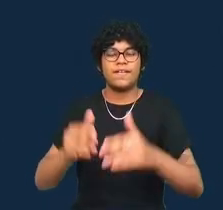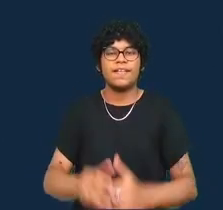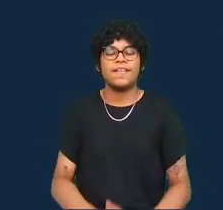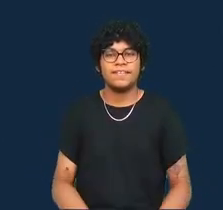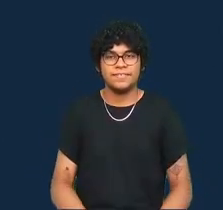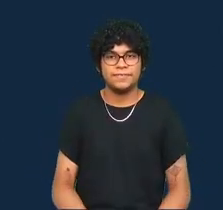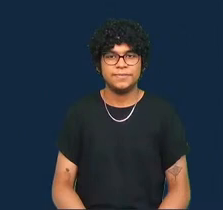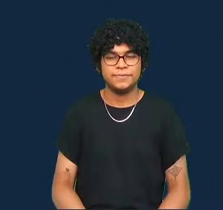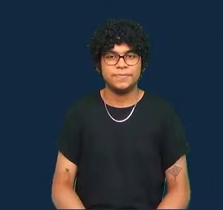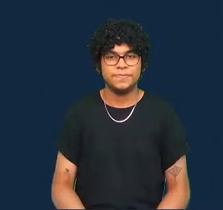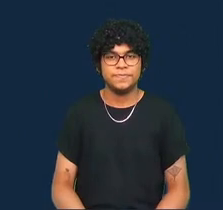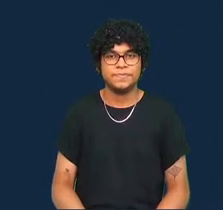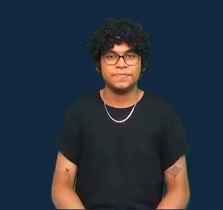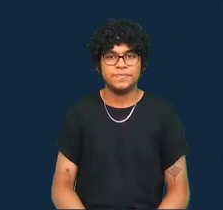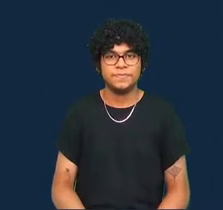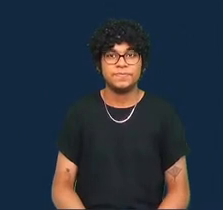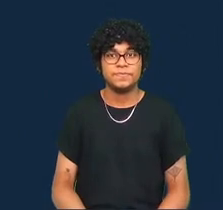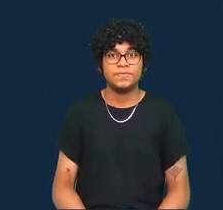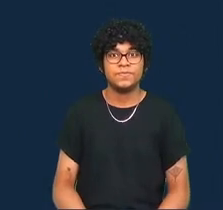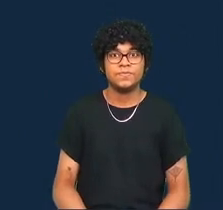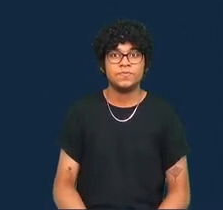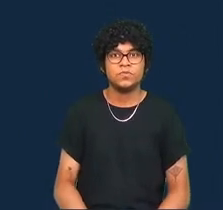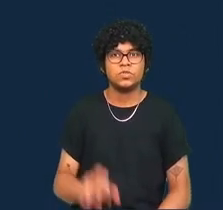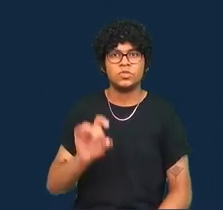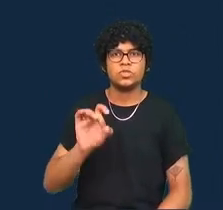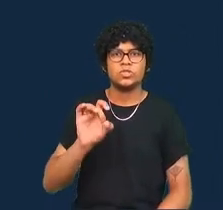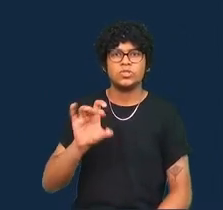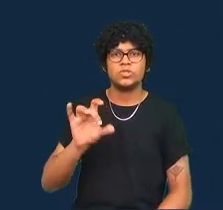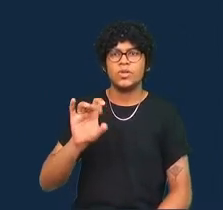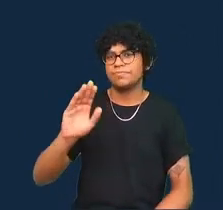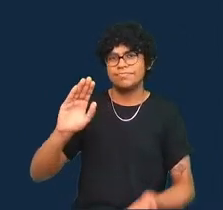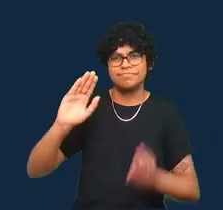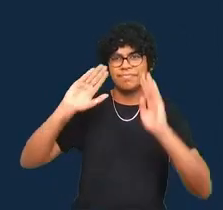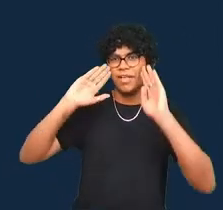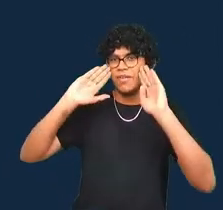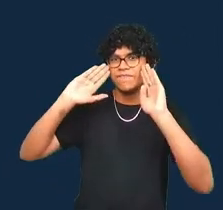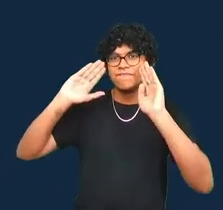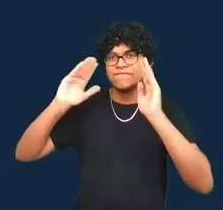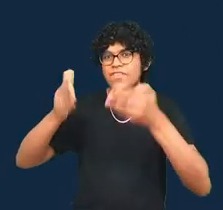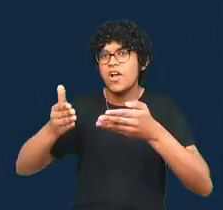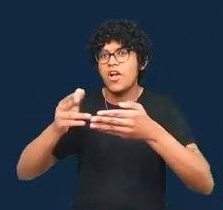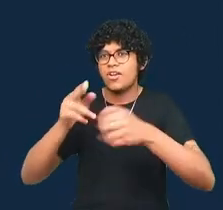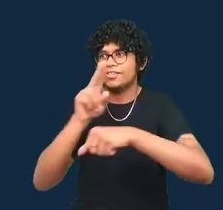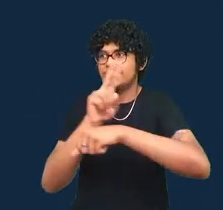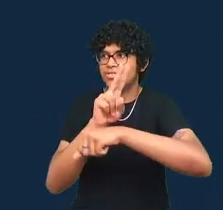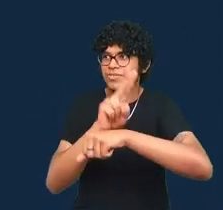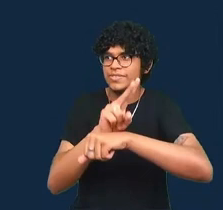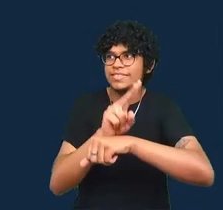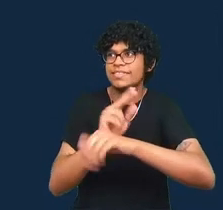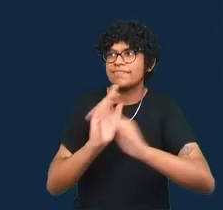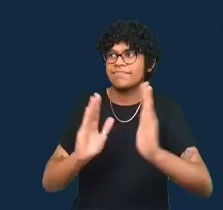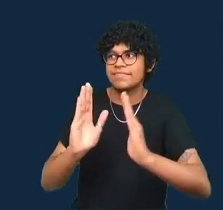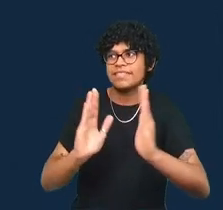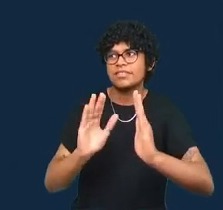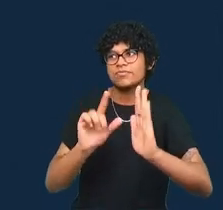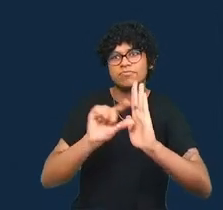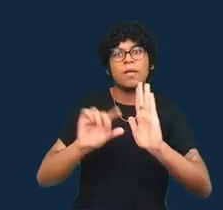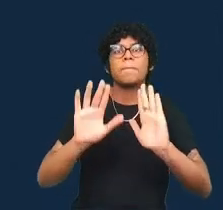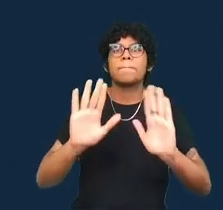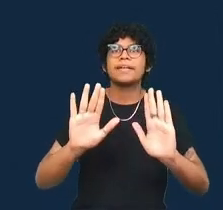que não seja somente provisória e plural é que sempre vem com um grau de incerteza e eu vou sempre